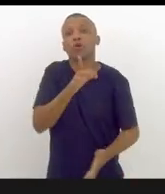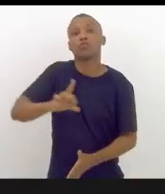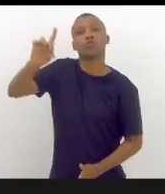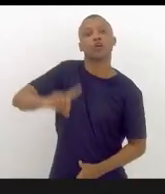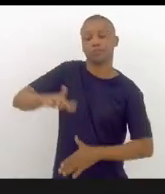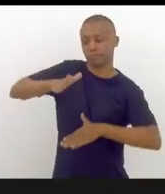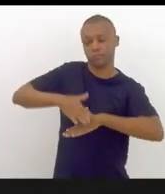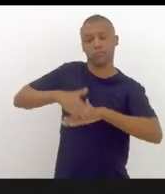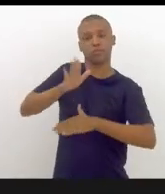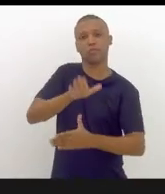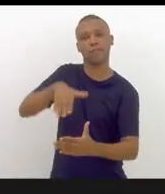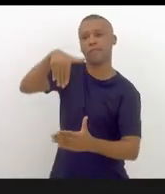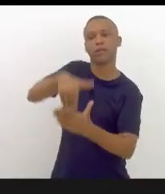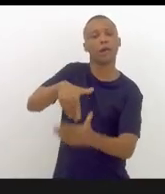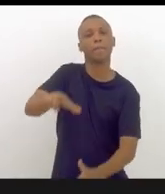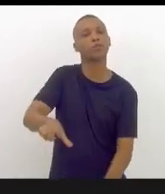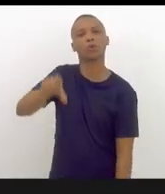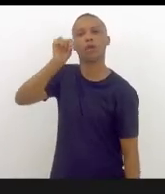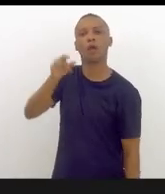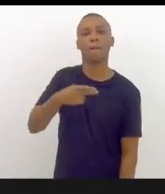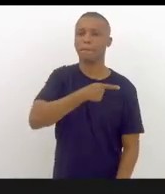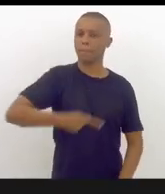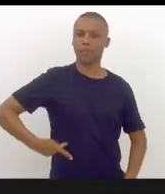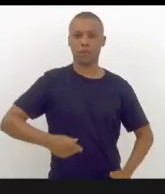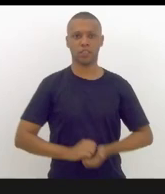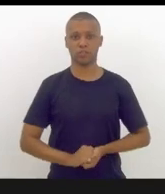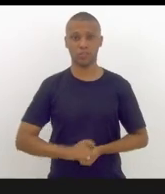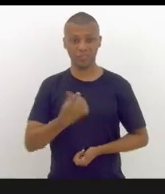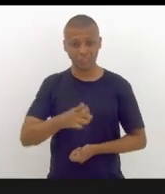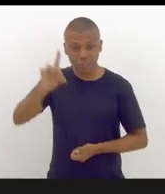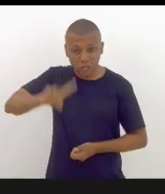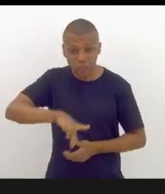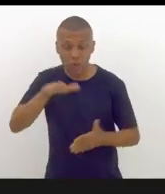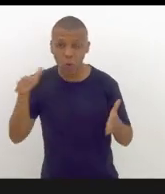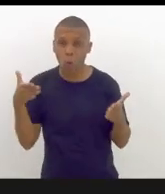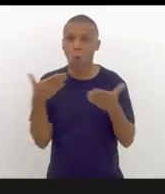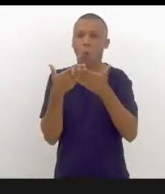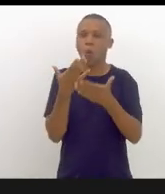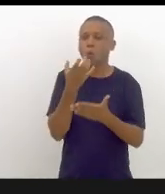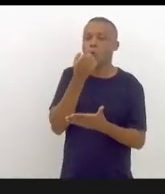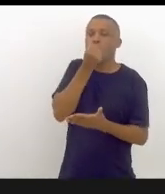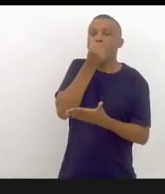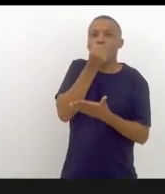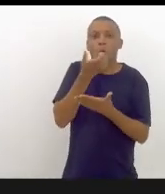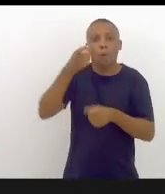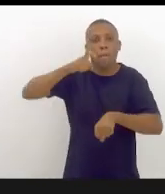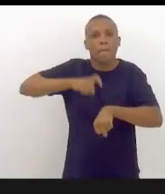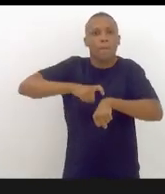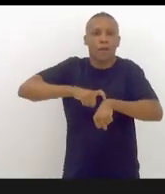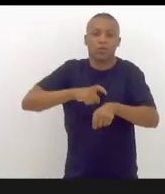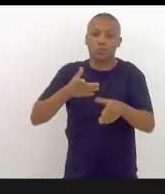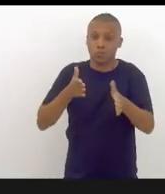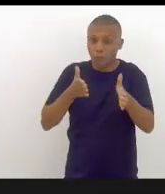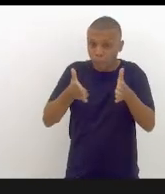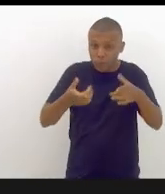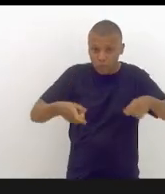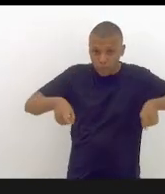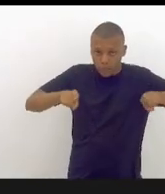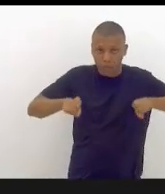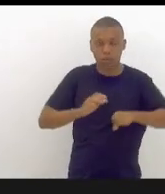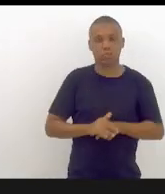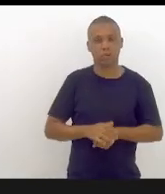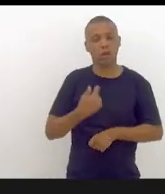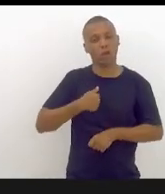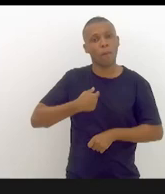República. Não temos o direito de nos calarmos agora. no exercício do meu mandato, eu tenho que falar